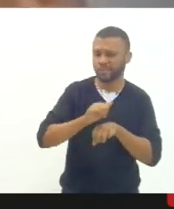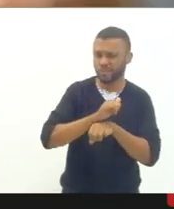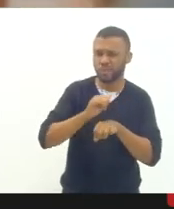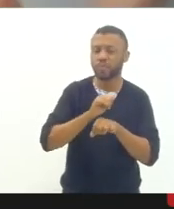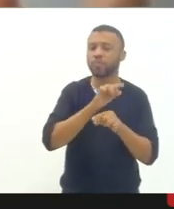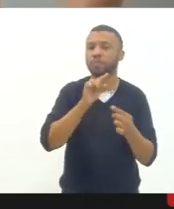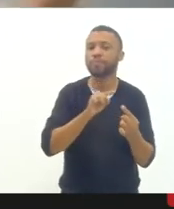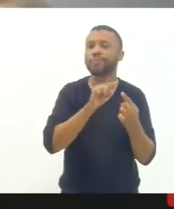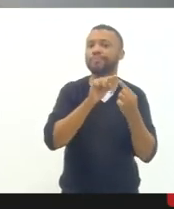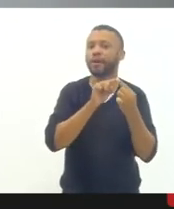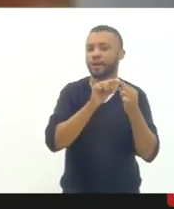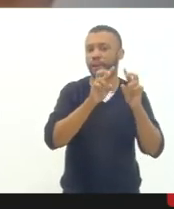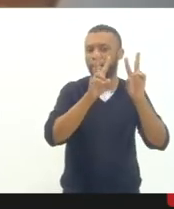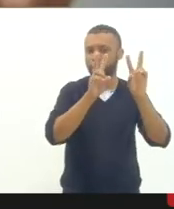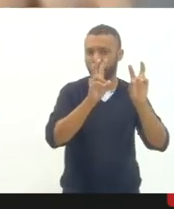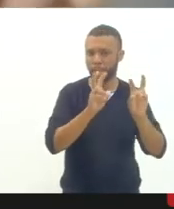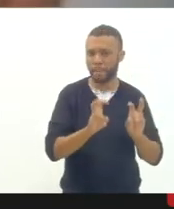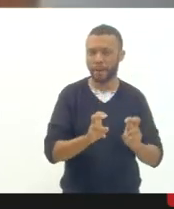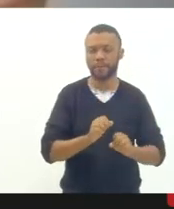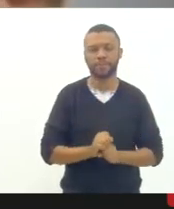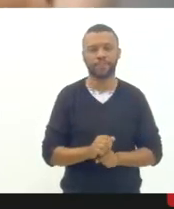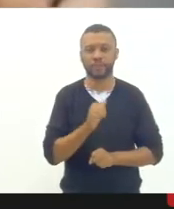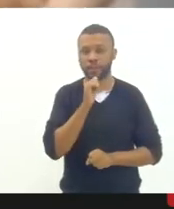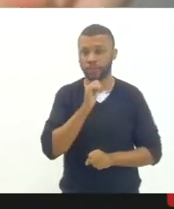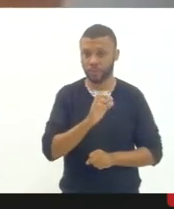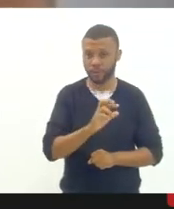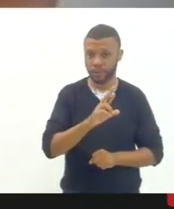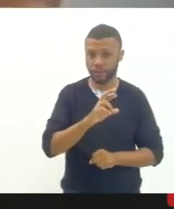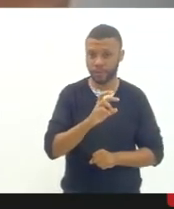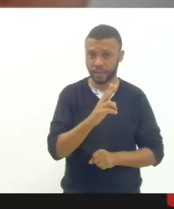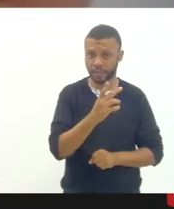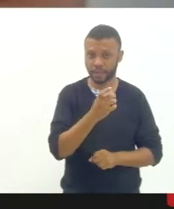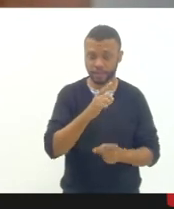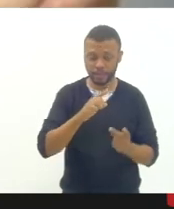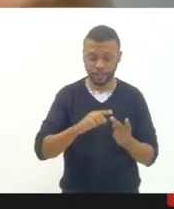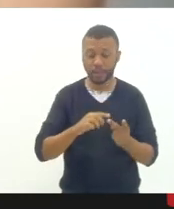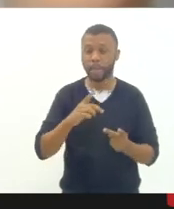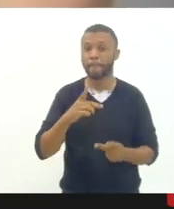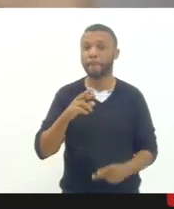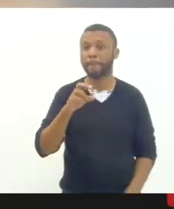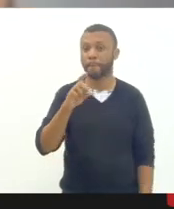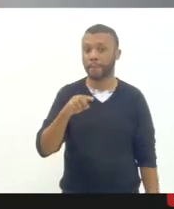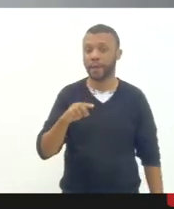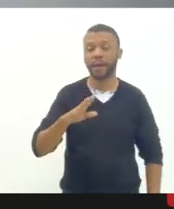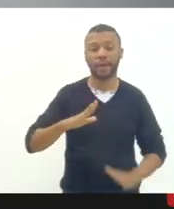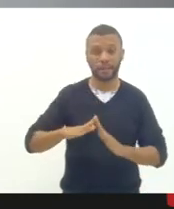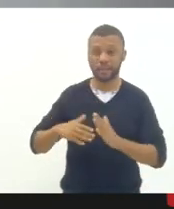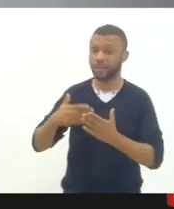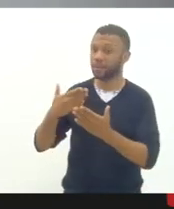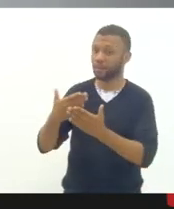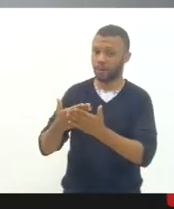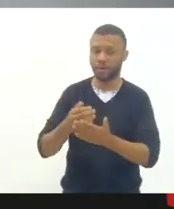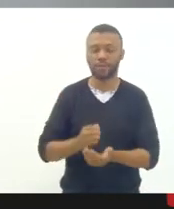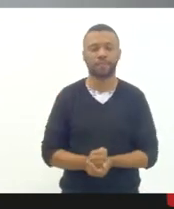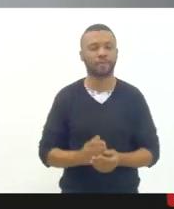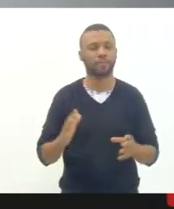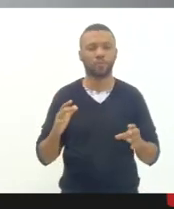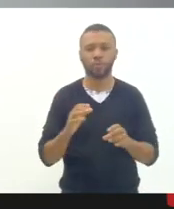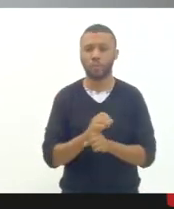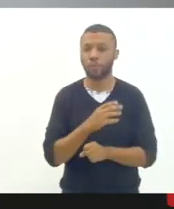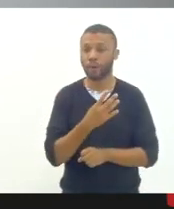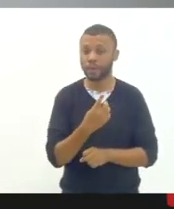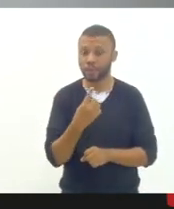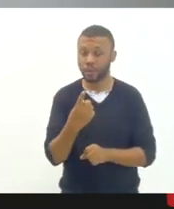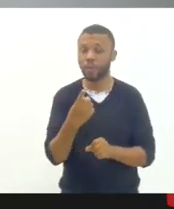meta a meta 1 por exemplo diz respeito a creche e pré escola então são dois dispositivos então são 41 dispositivos nas